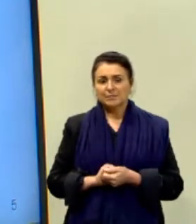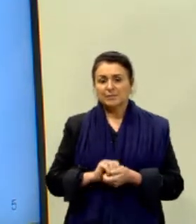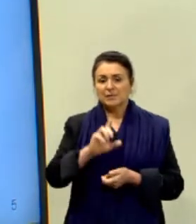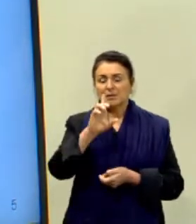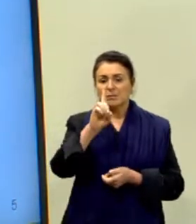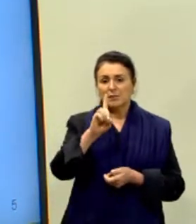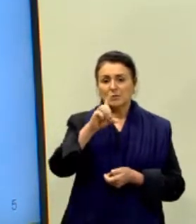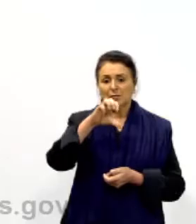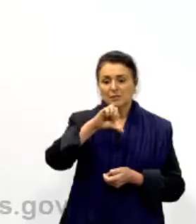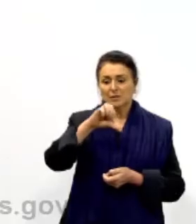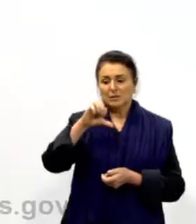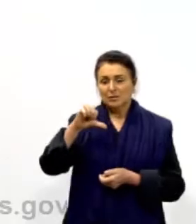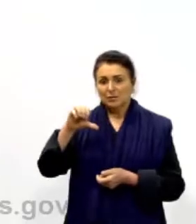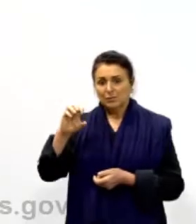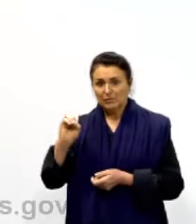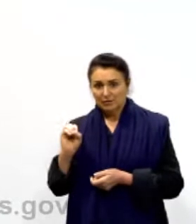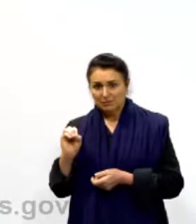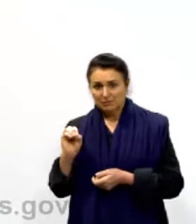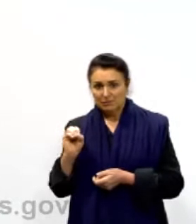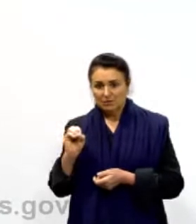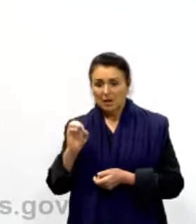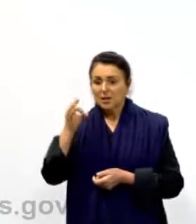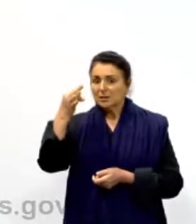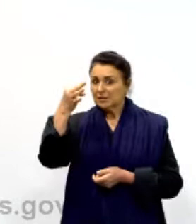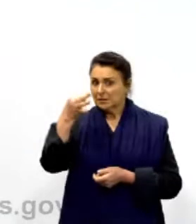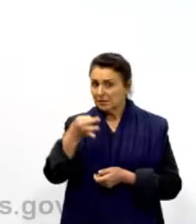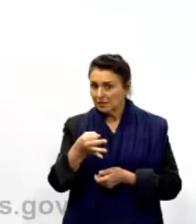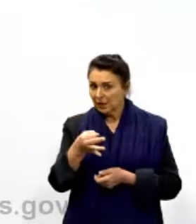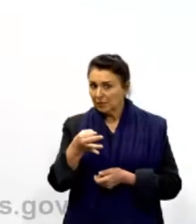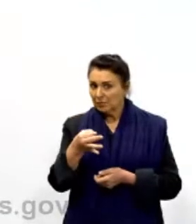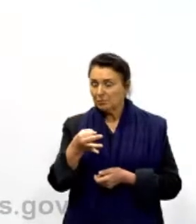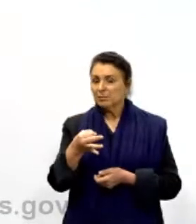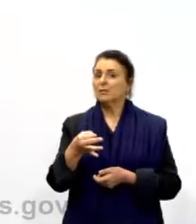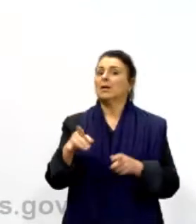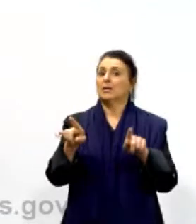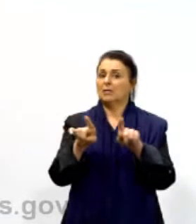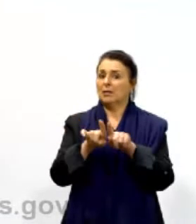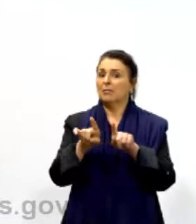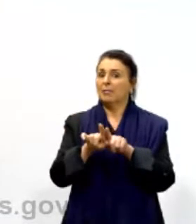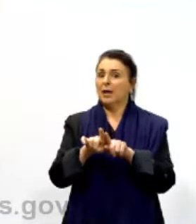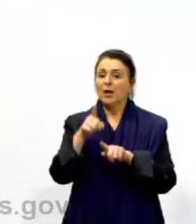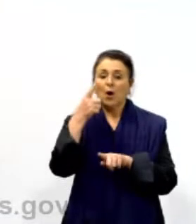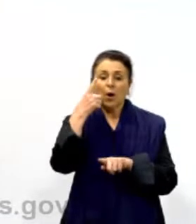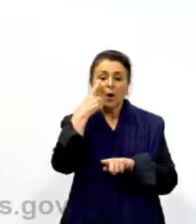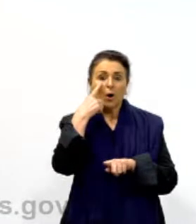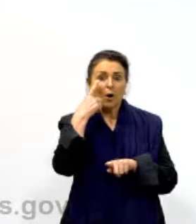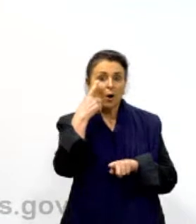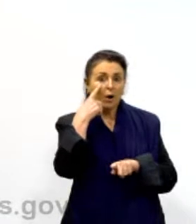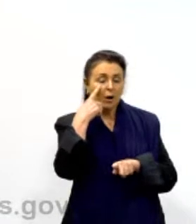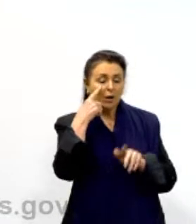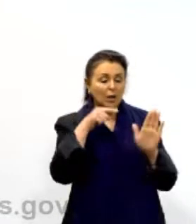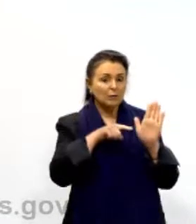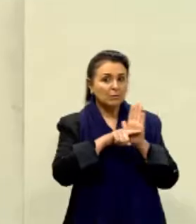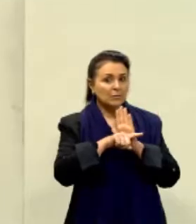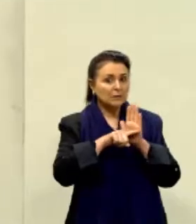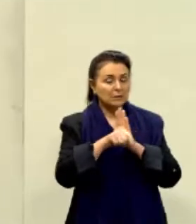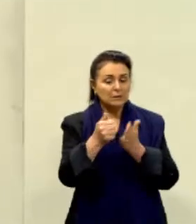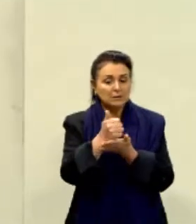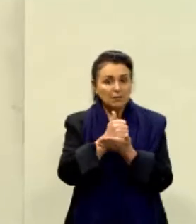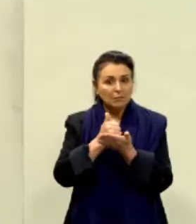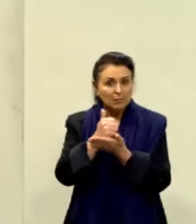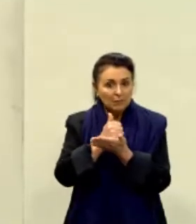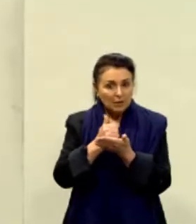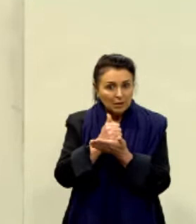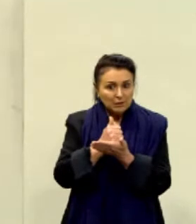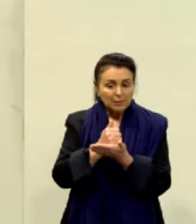1990. Está certo? Está certo, gente. Segundo ali. Qual é o outro motivo que ele está me dando ali, gente?